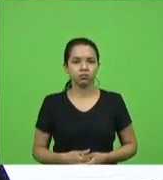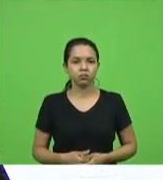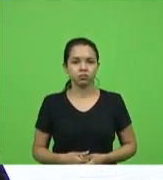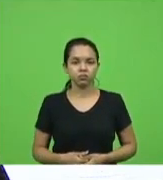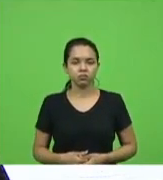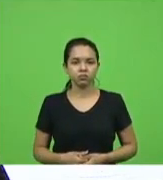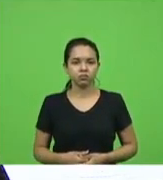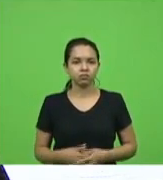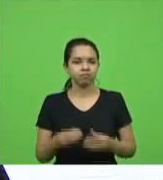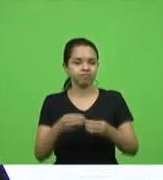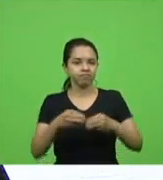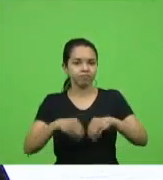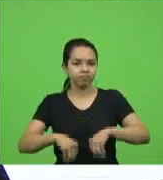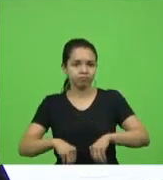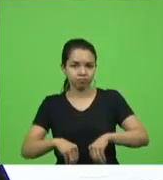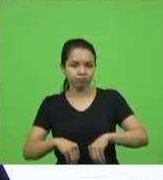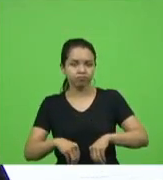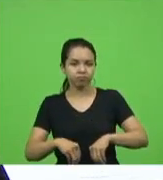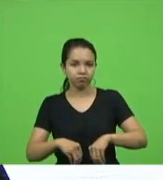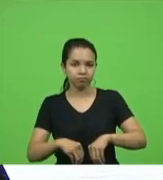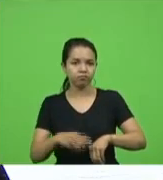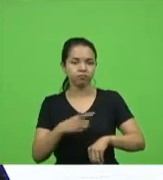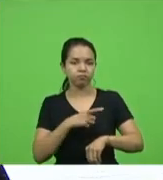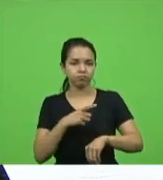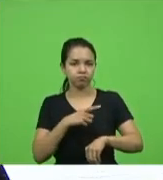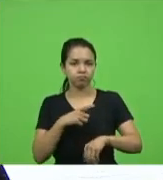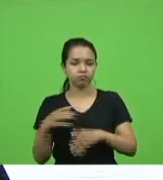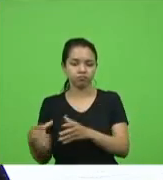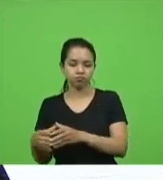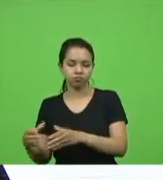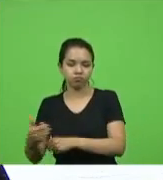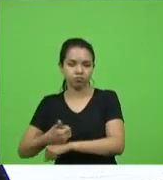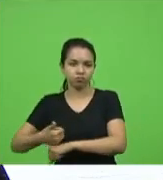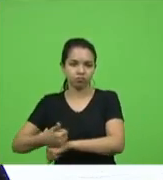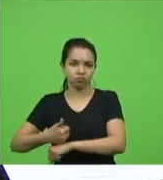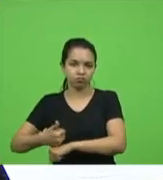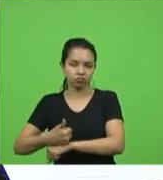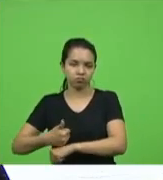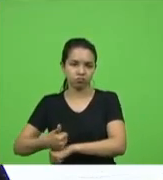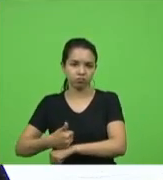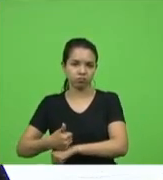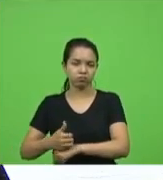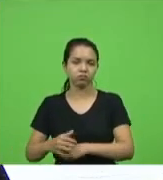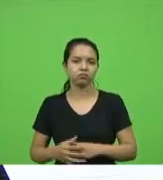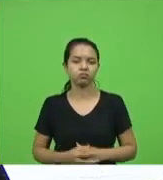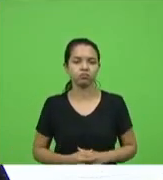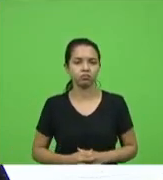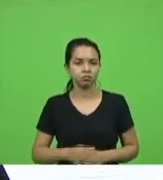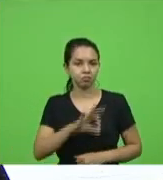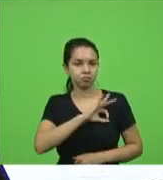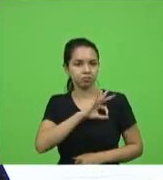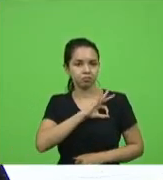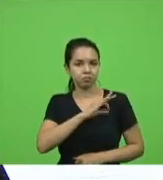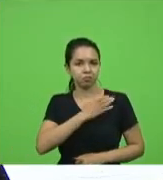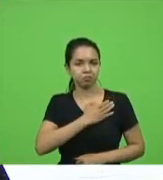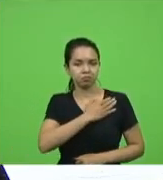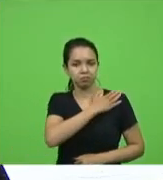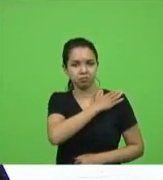prejudicando sensibilmente uma categoria profissional a polícia militar